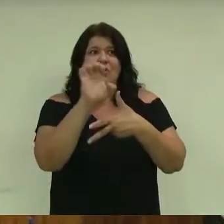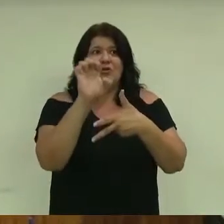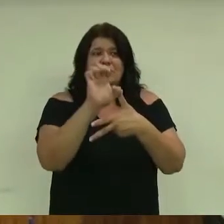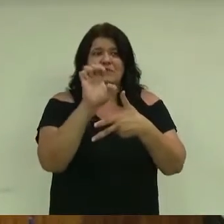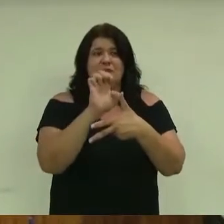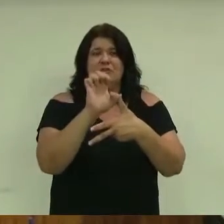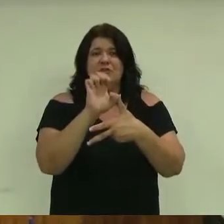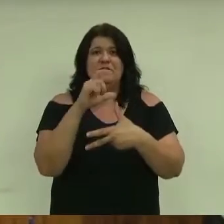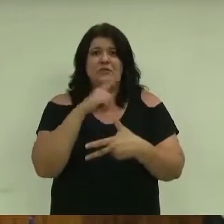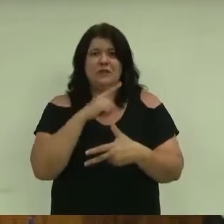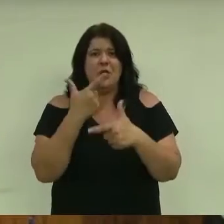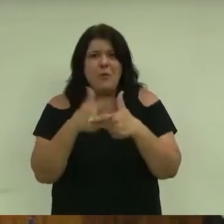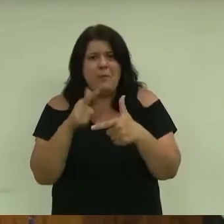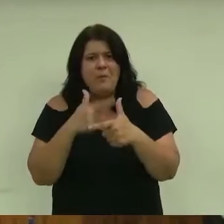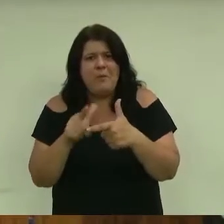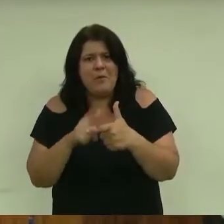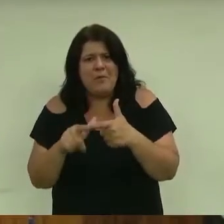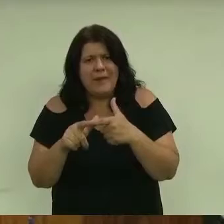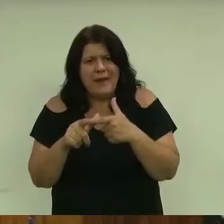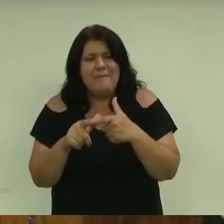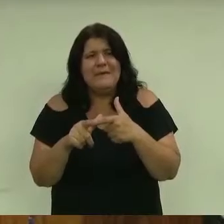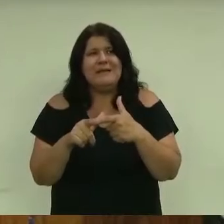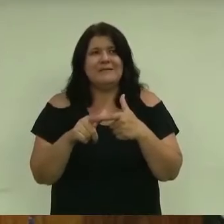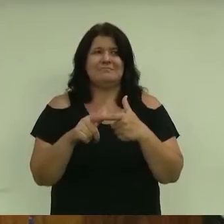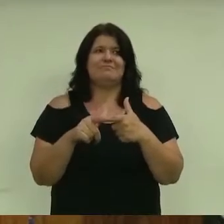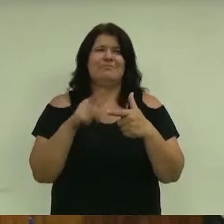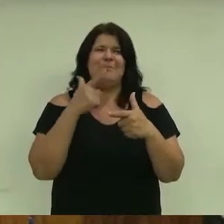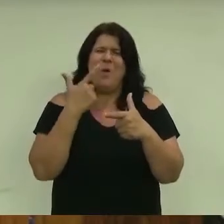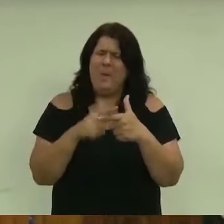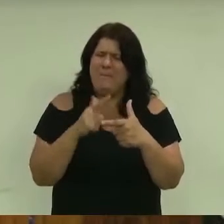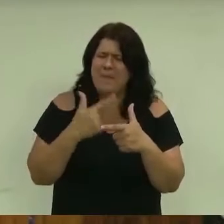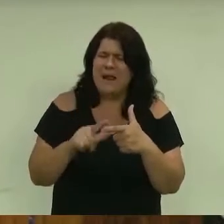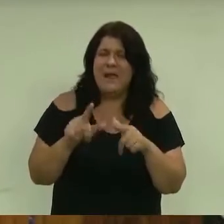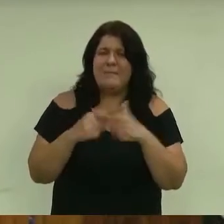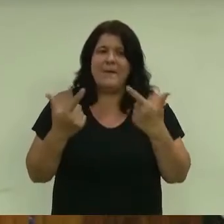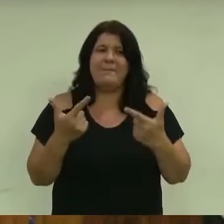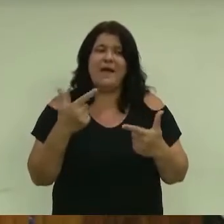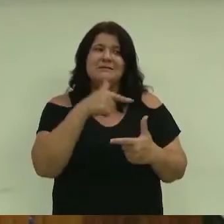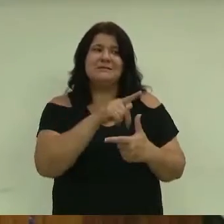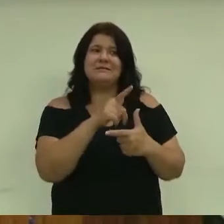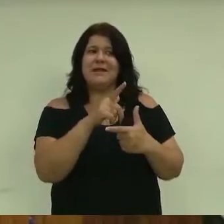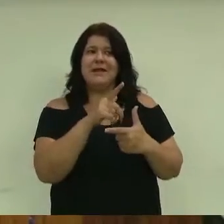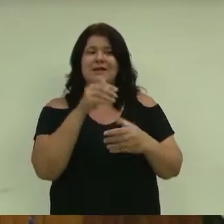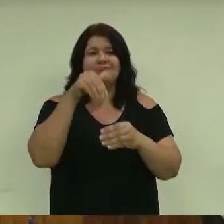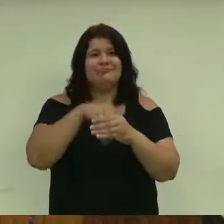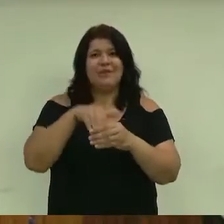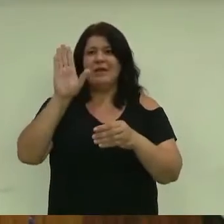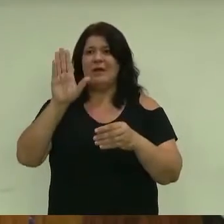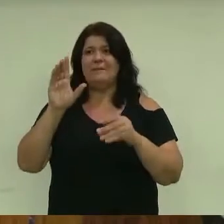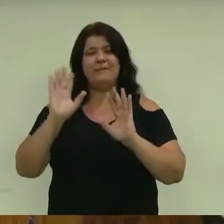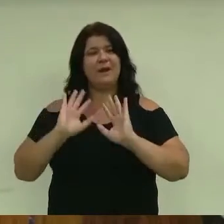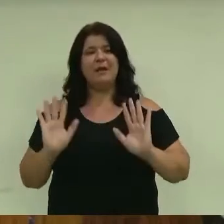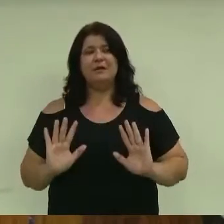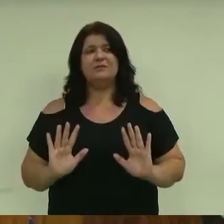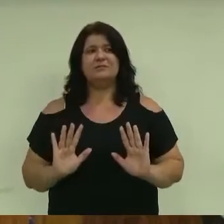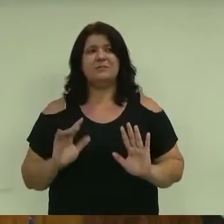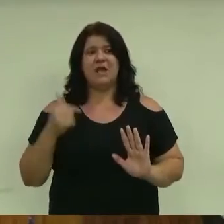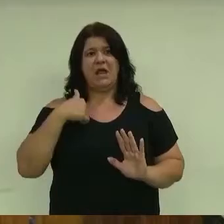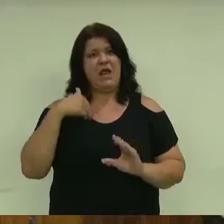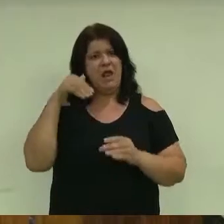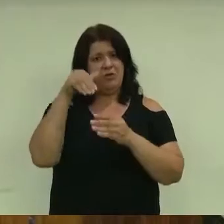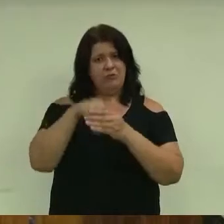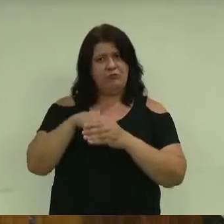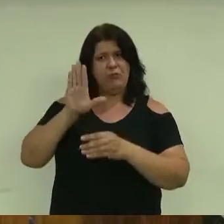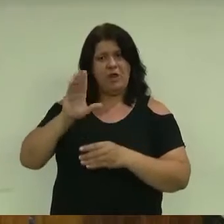eleitos para isso. Não dá para fugir dessa responsabilidade. E eu, na verdade, não fui eleito para passar pano para